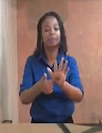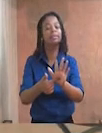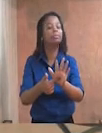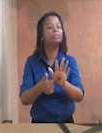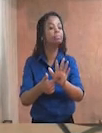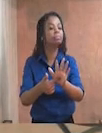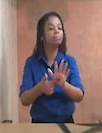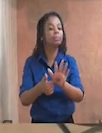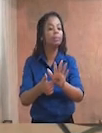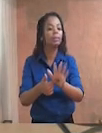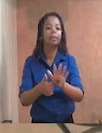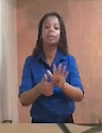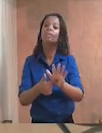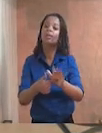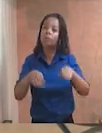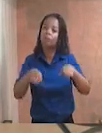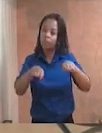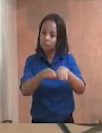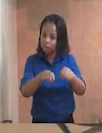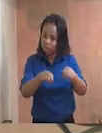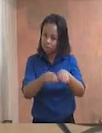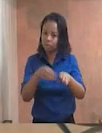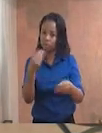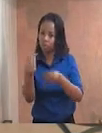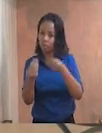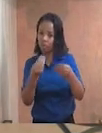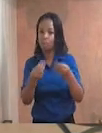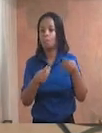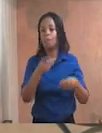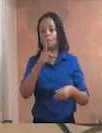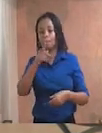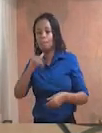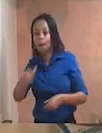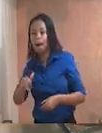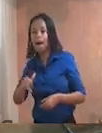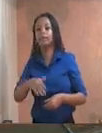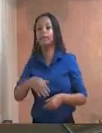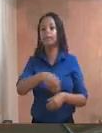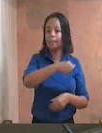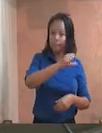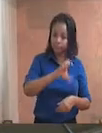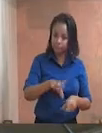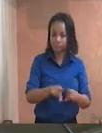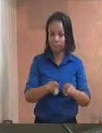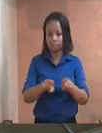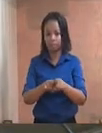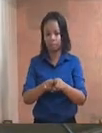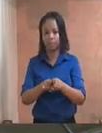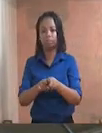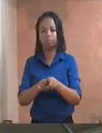igualdade de condições pelo pai e pela mãe, forma do que